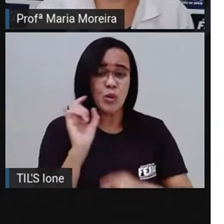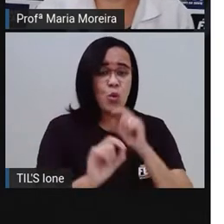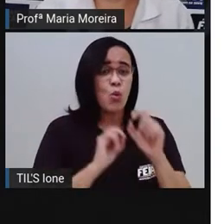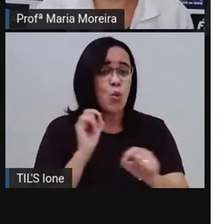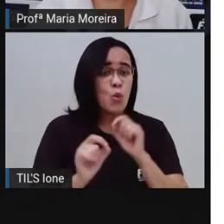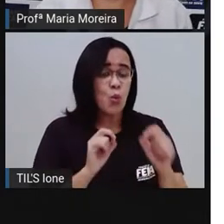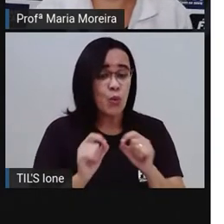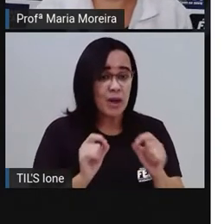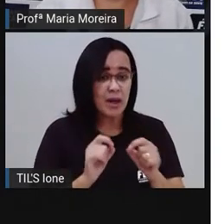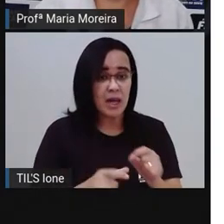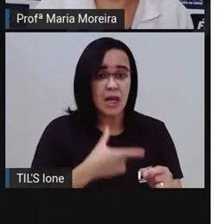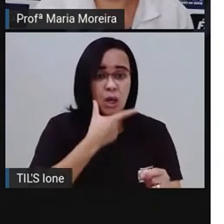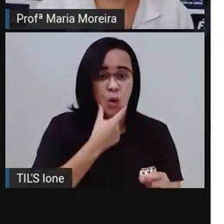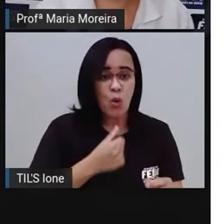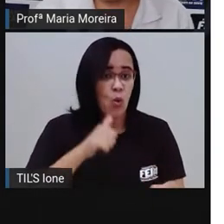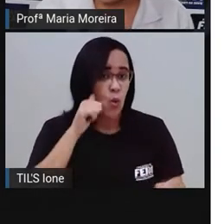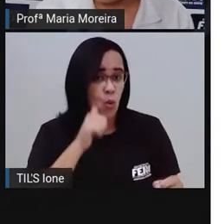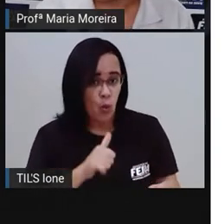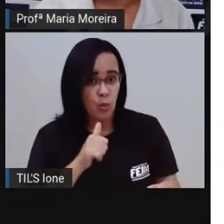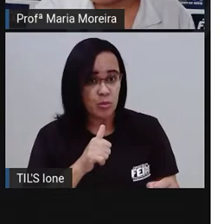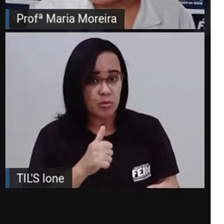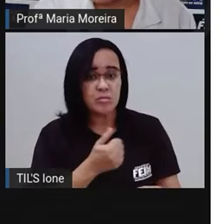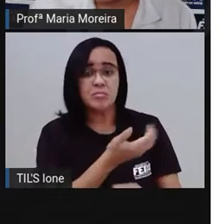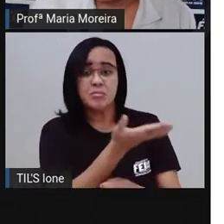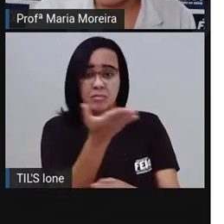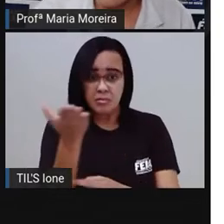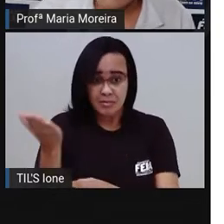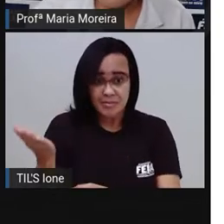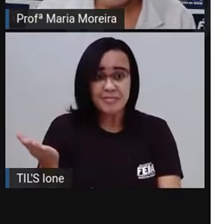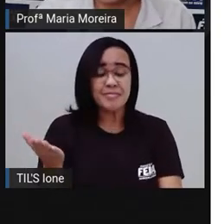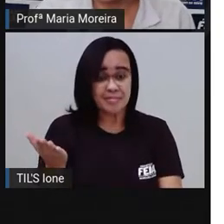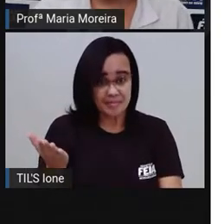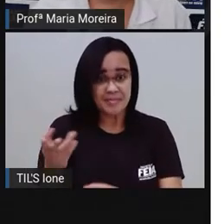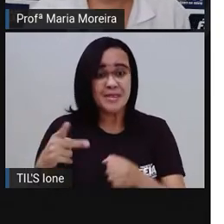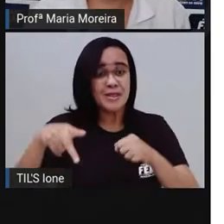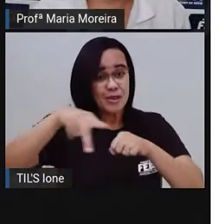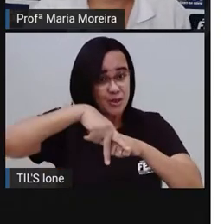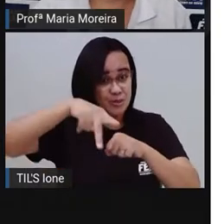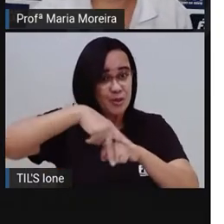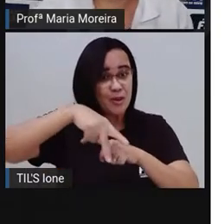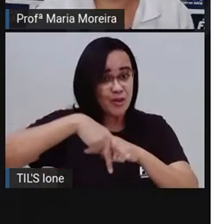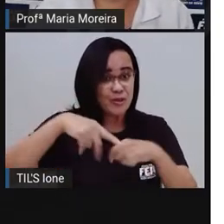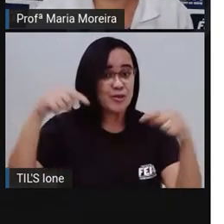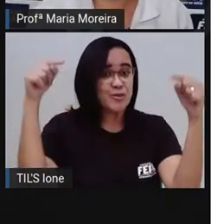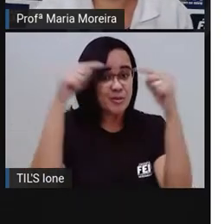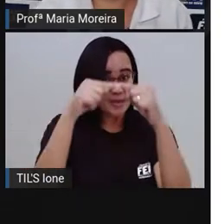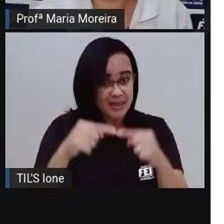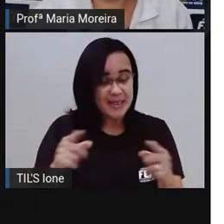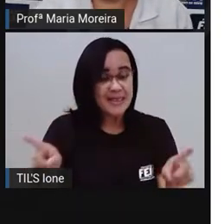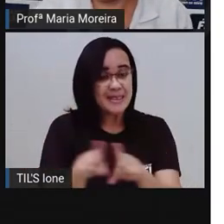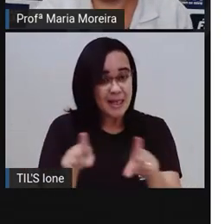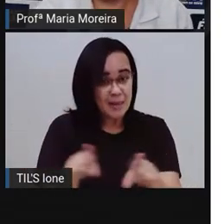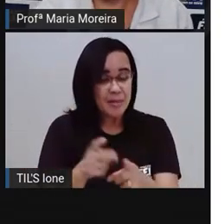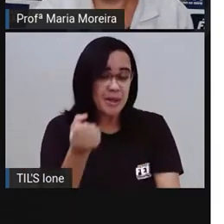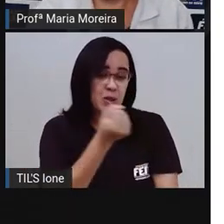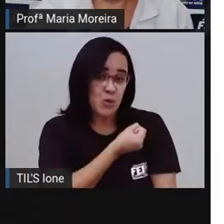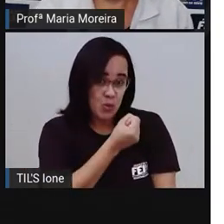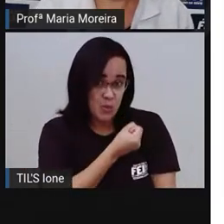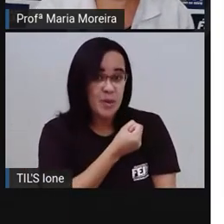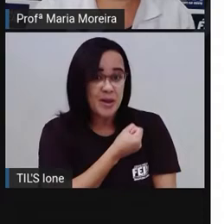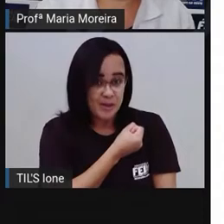gênero, masculino e feminino. Eles quem? Os pronomes. E eles também vão variar em número, singular e plural.